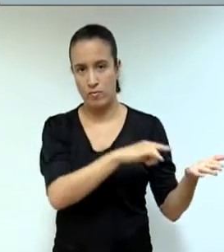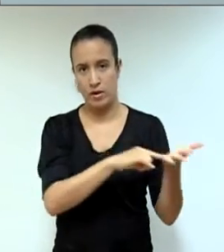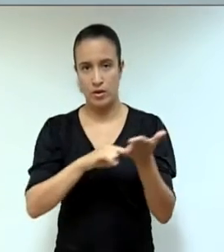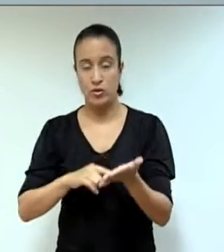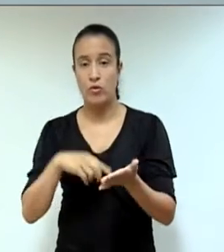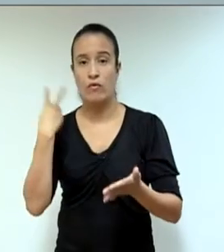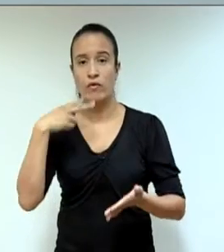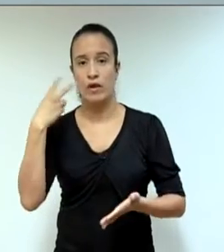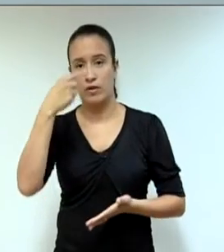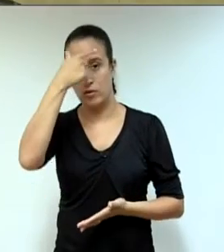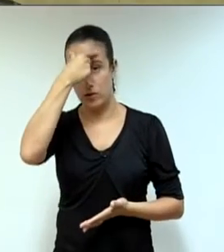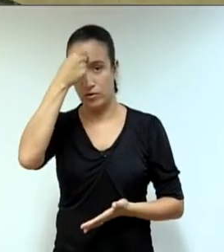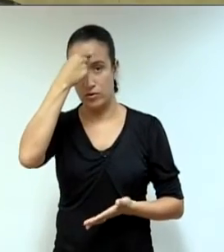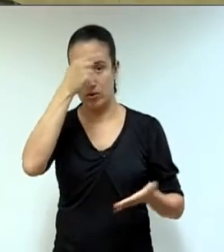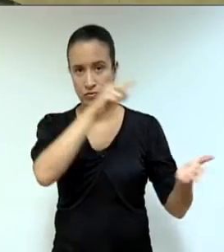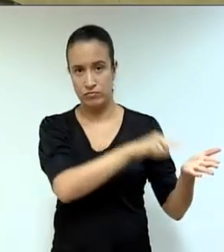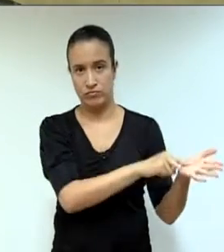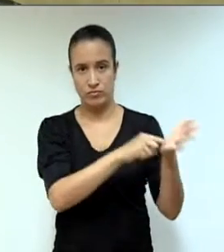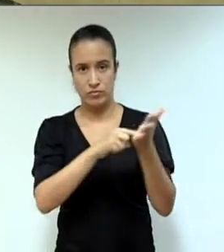apresentado na Câmara.